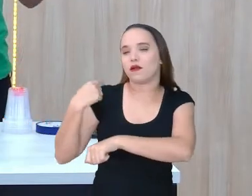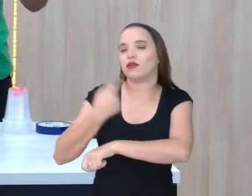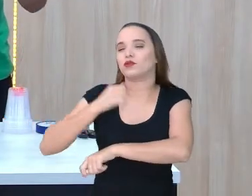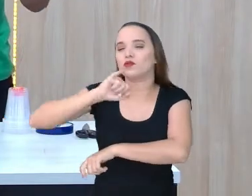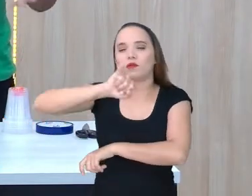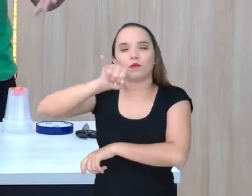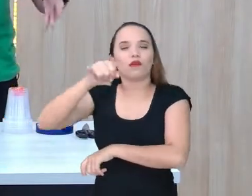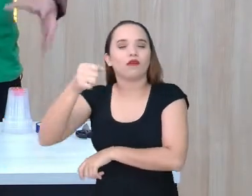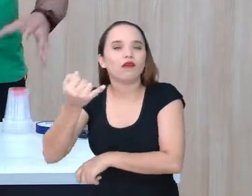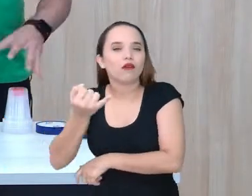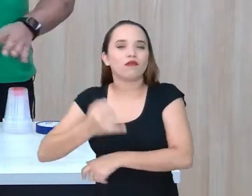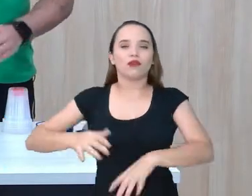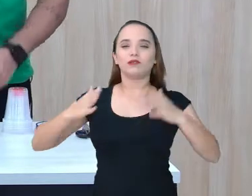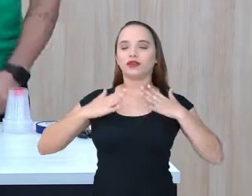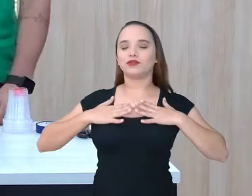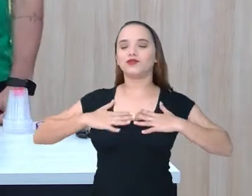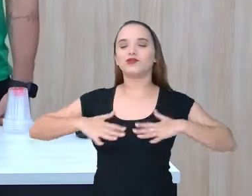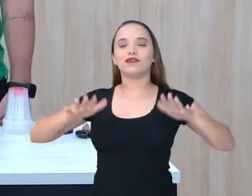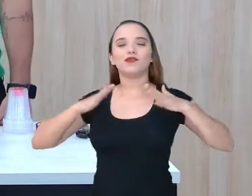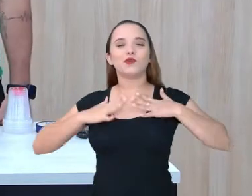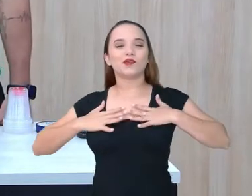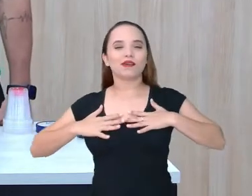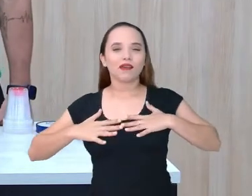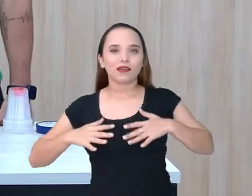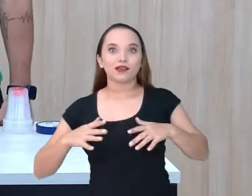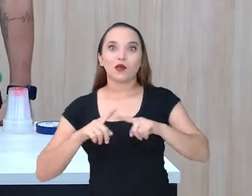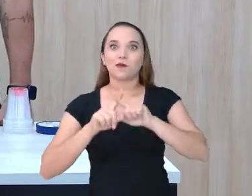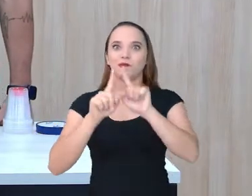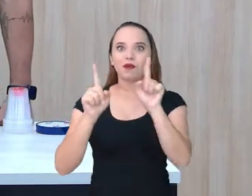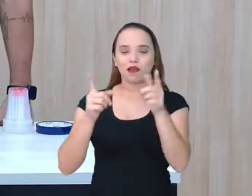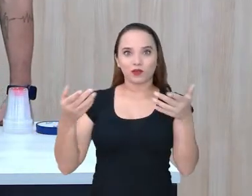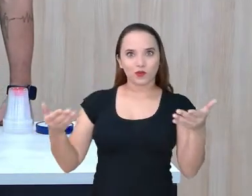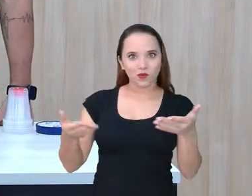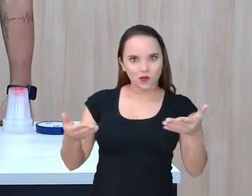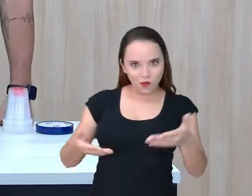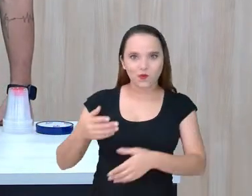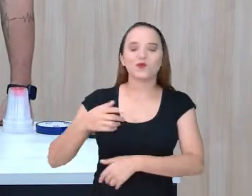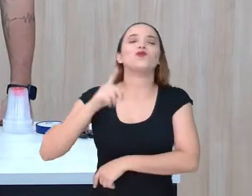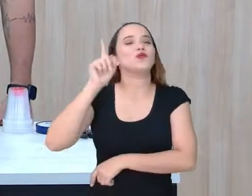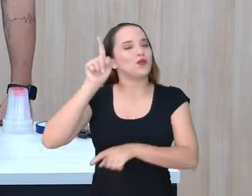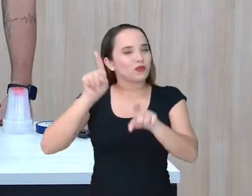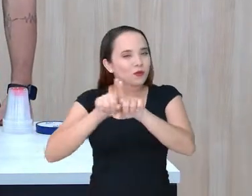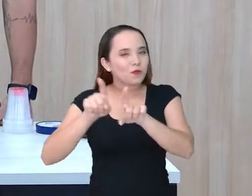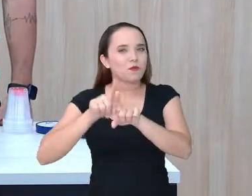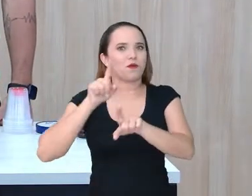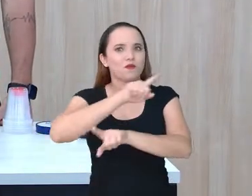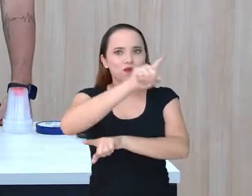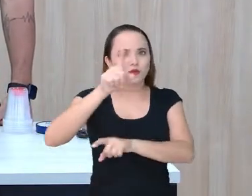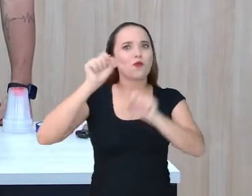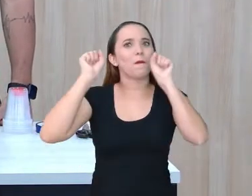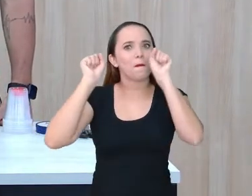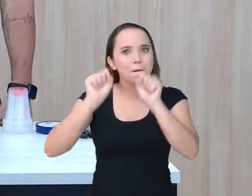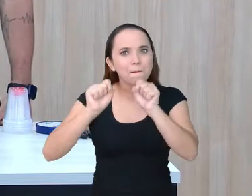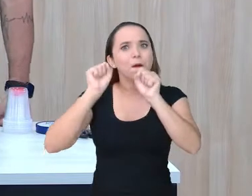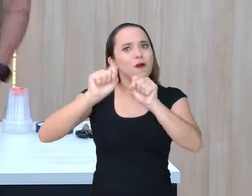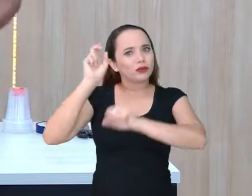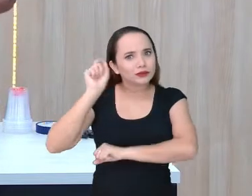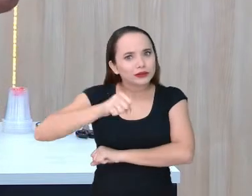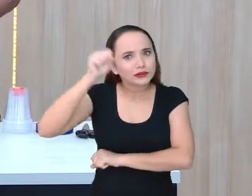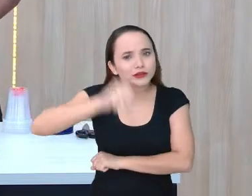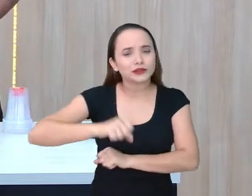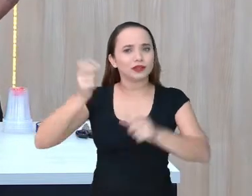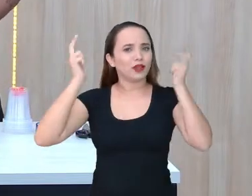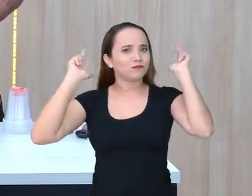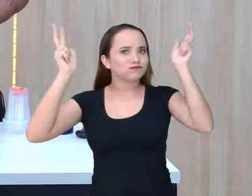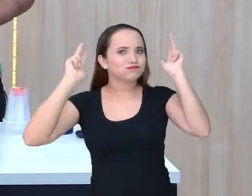repousar. Mas hoje, também na nossa aula, é um momento que vocês podem se divertir, podem aprender, né? Se